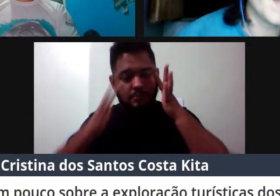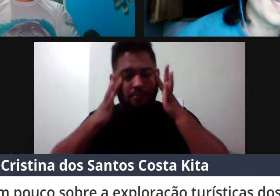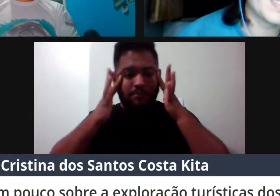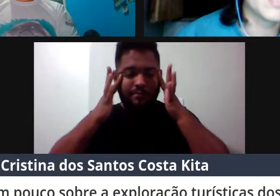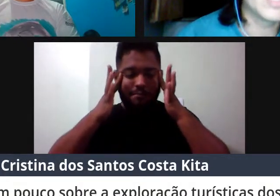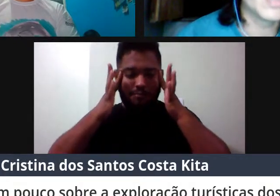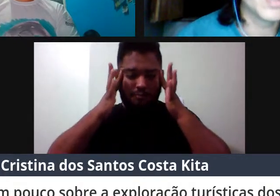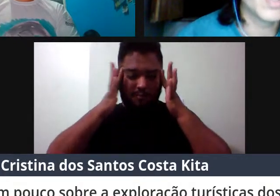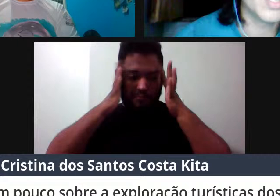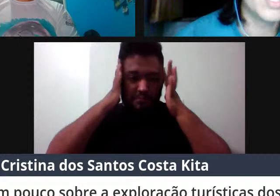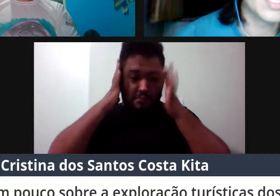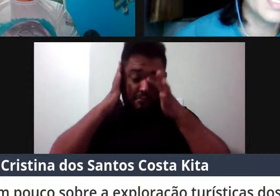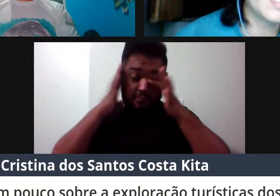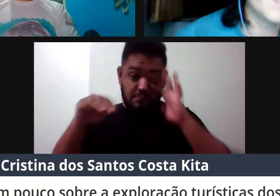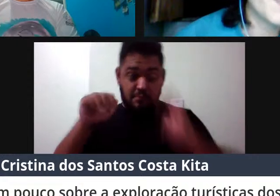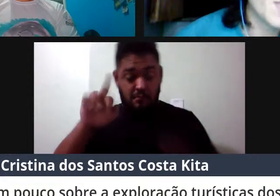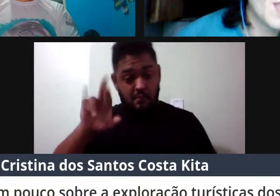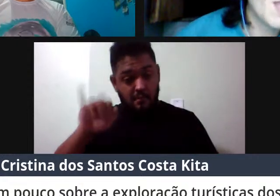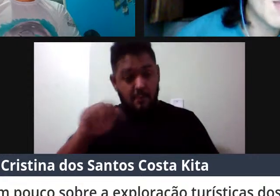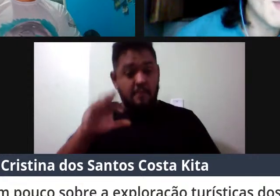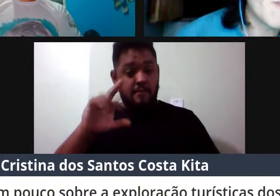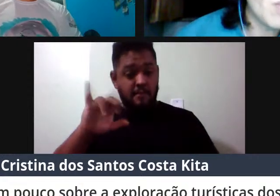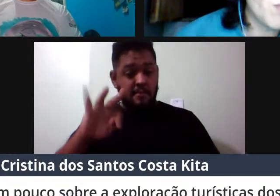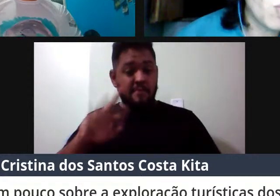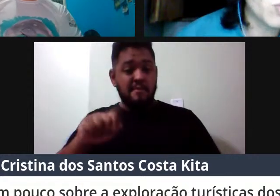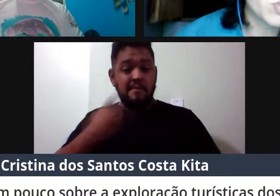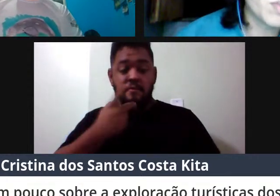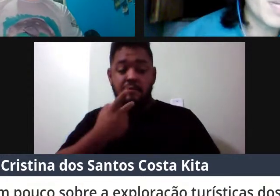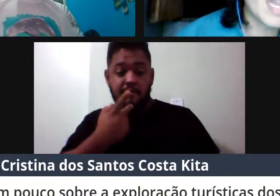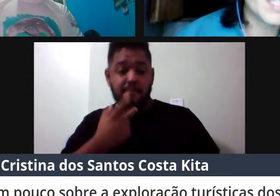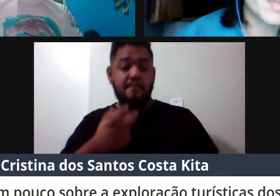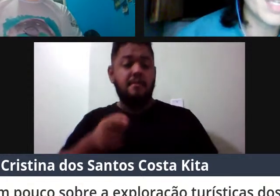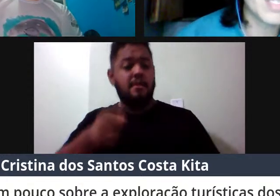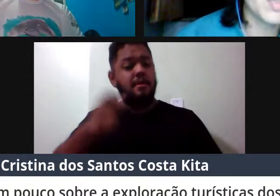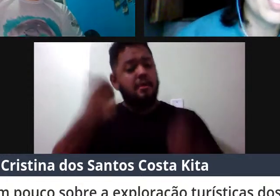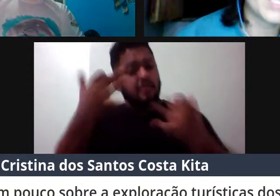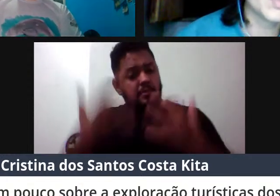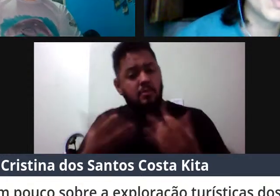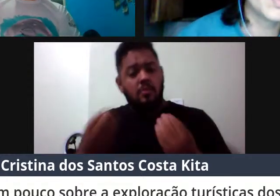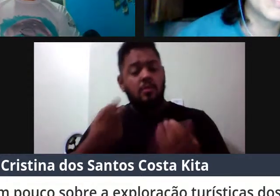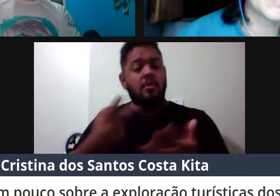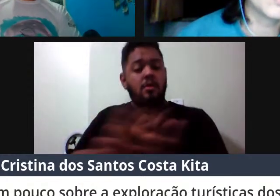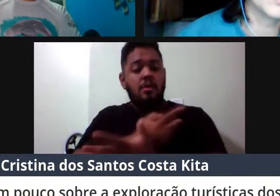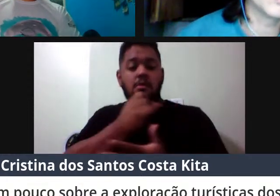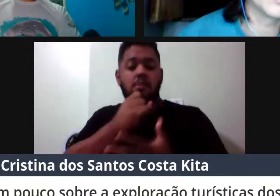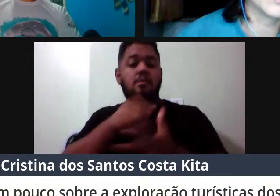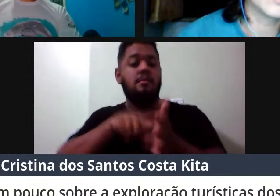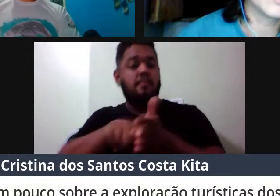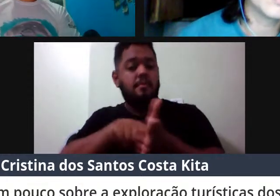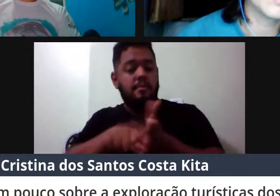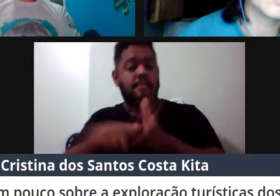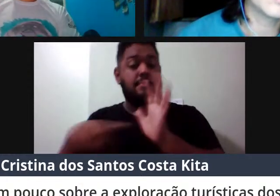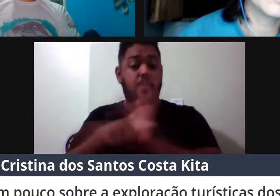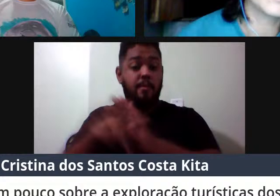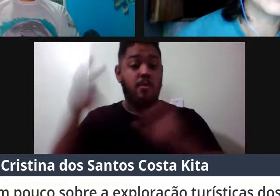Maria Cristiana de Santos Costa, Kitta, fale um pouco sobre a exploração turística dos botos amazônicos.